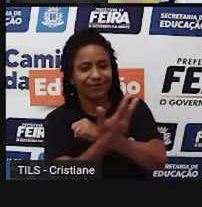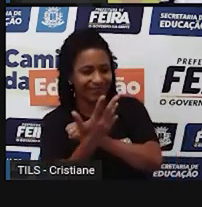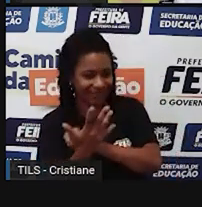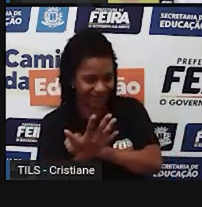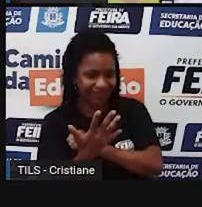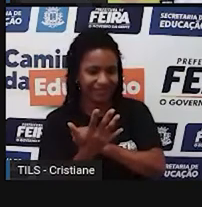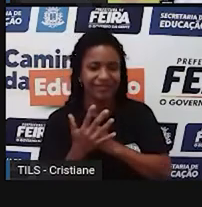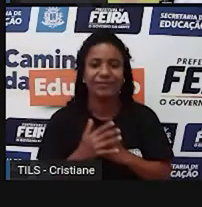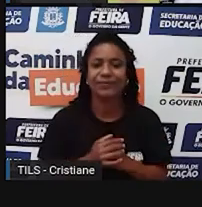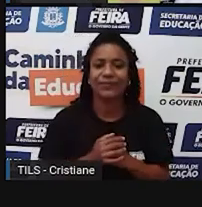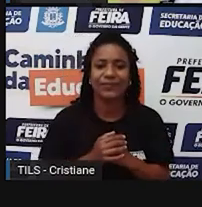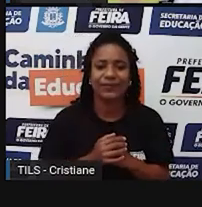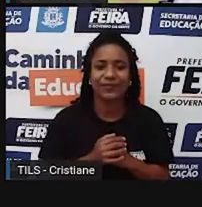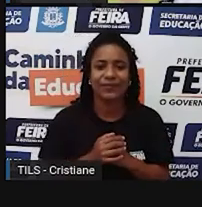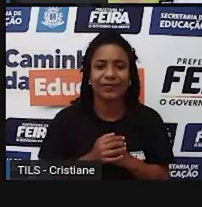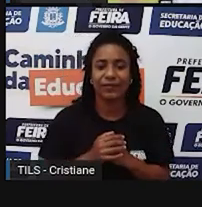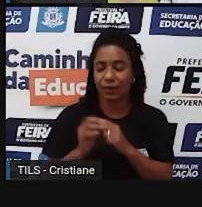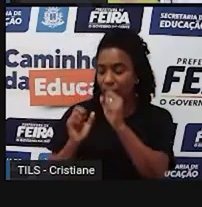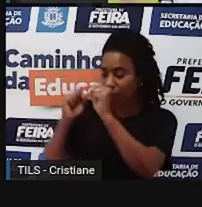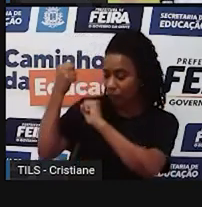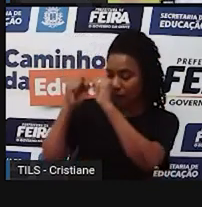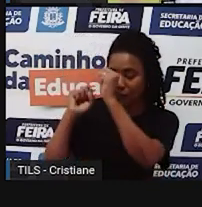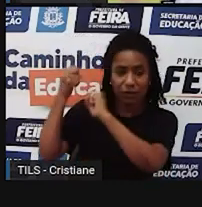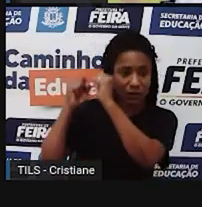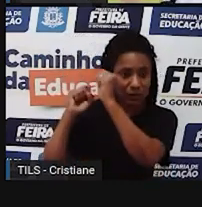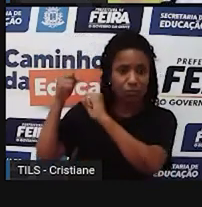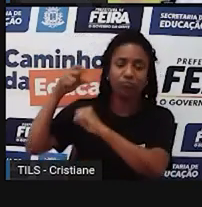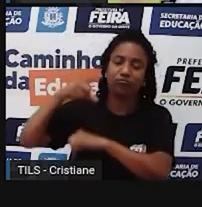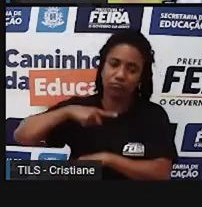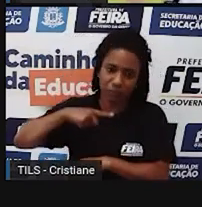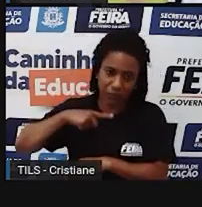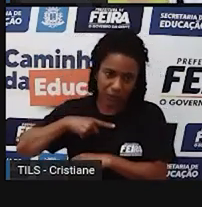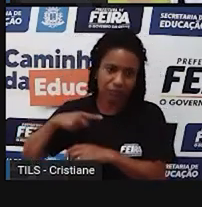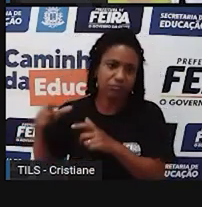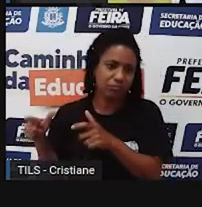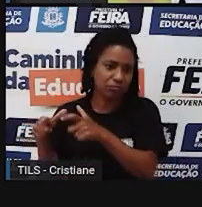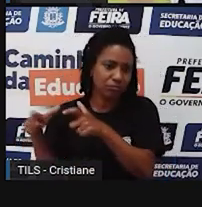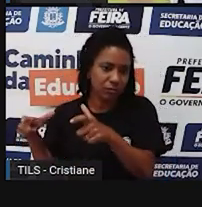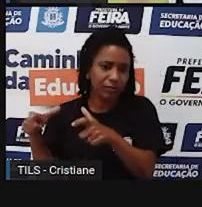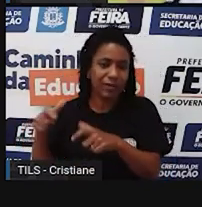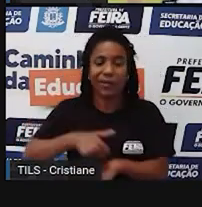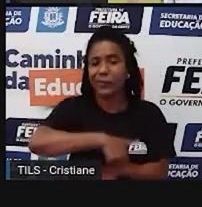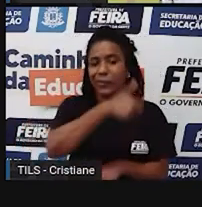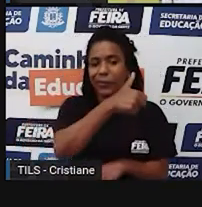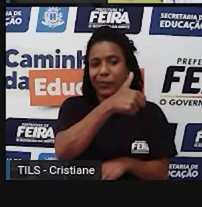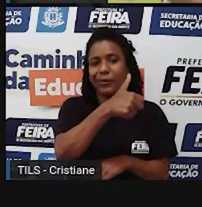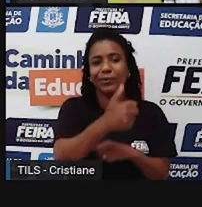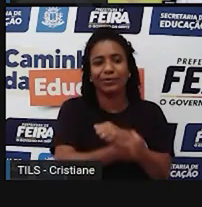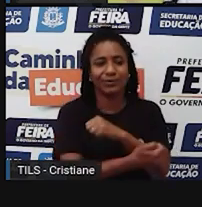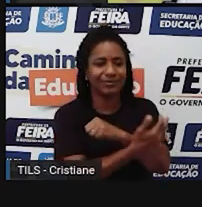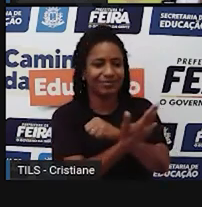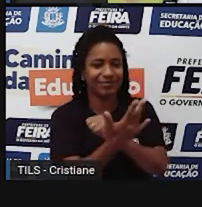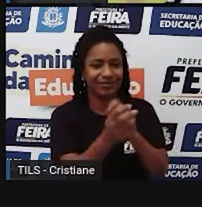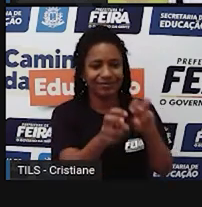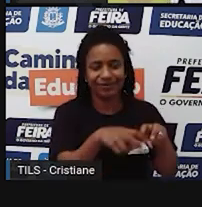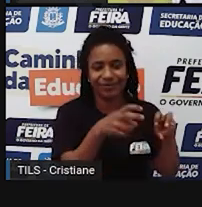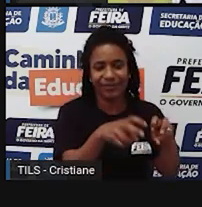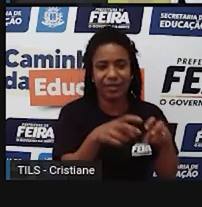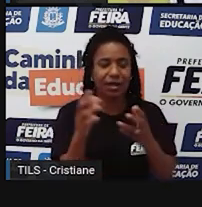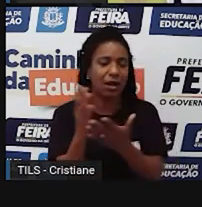que a gente não tenha a parte da industrialização. Então, o que é eu observe? Que alguns estados são mais